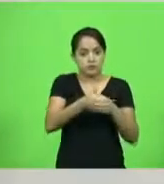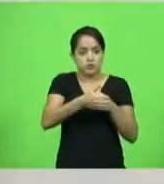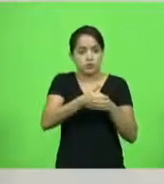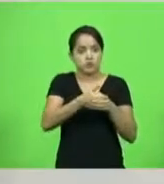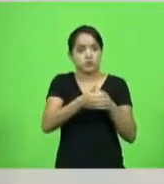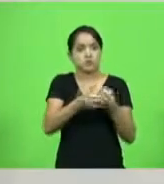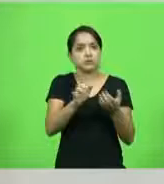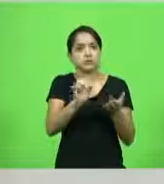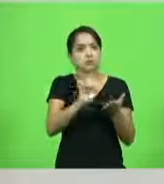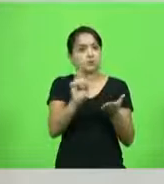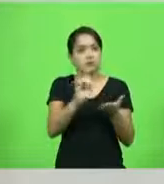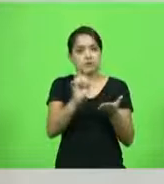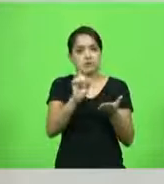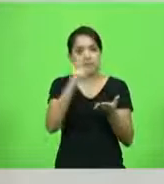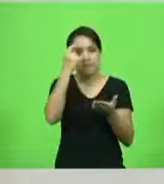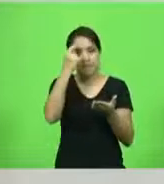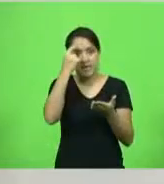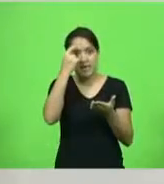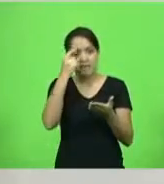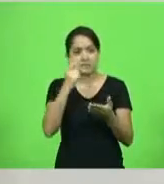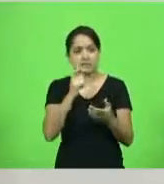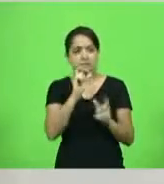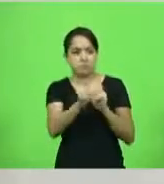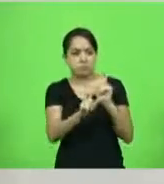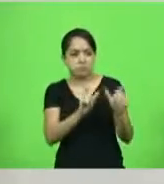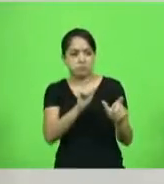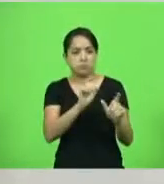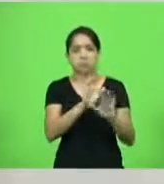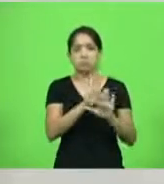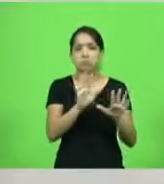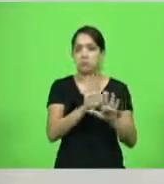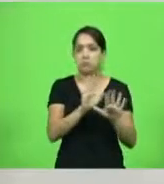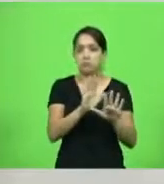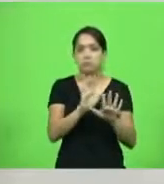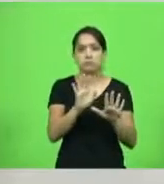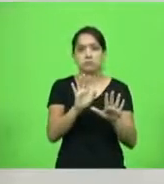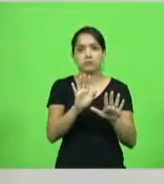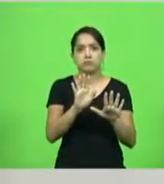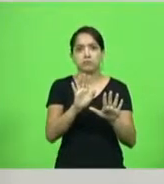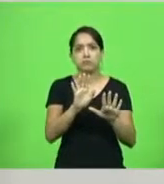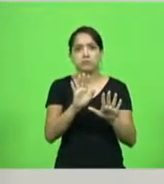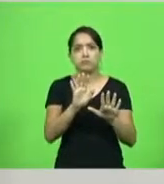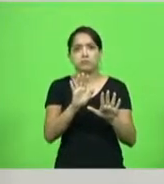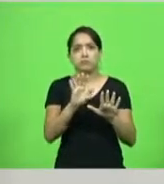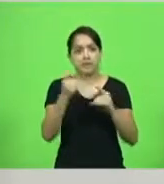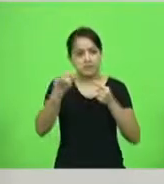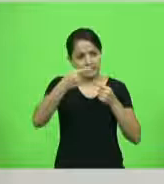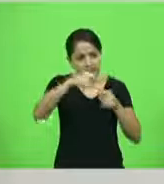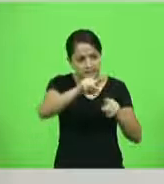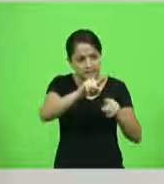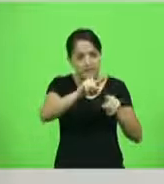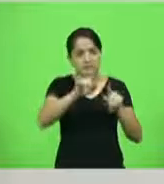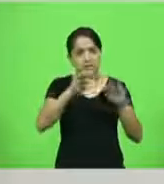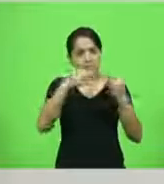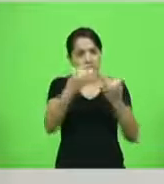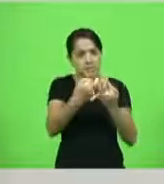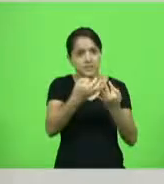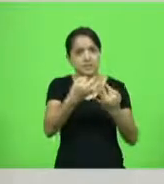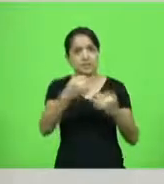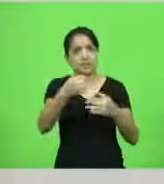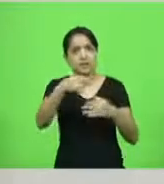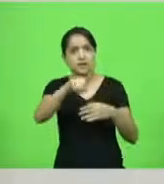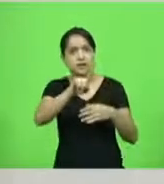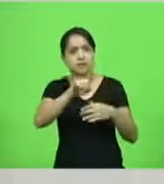Ele não pensa em se vai te ofender o senhor ou não. Ele ataca diretamente a família, ele vai a público, ele fala, esse pessoal, nós temos que